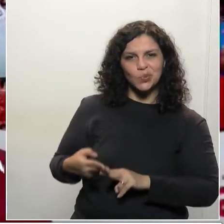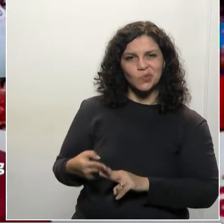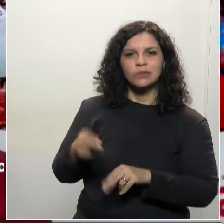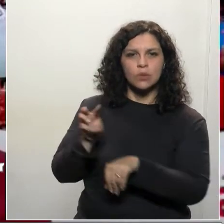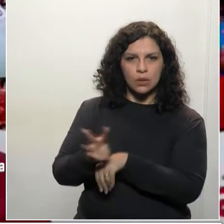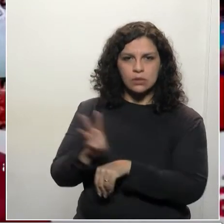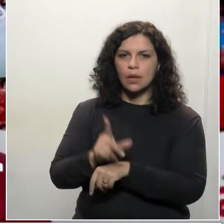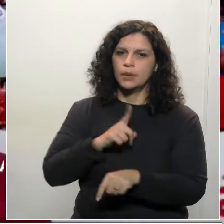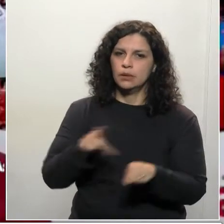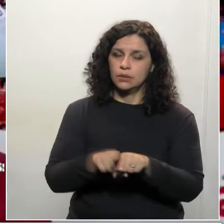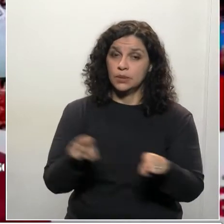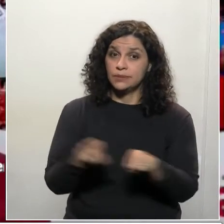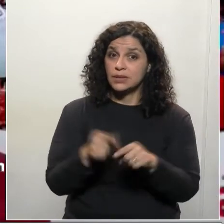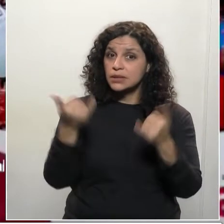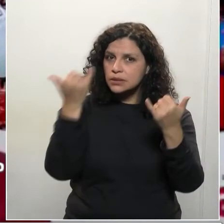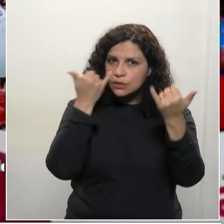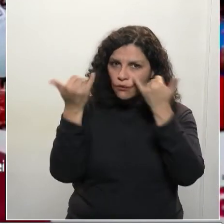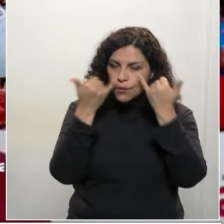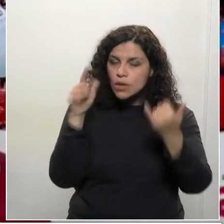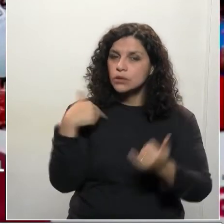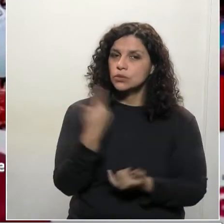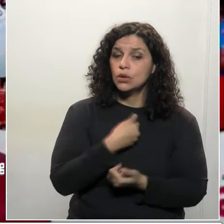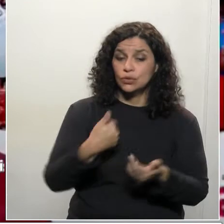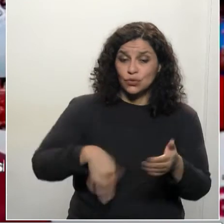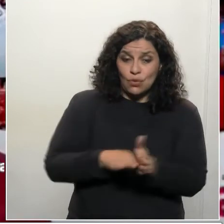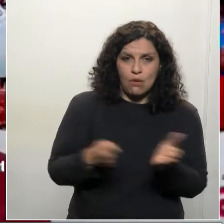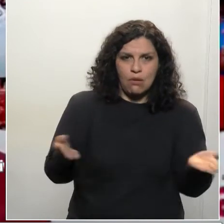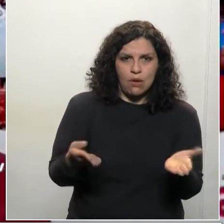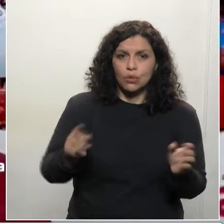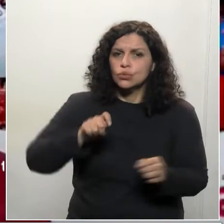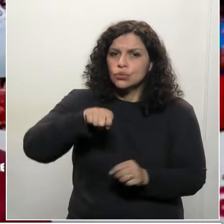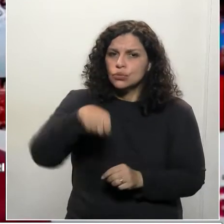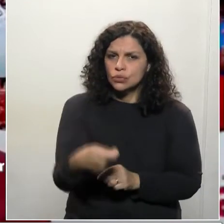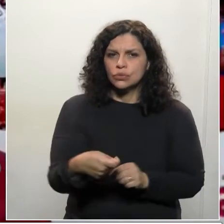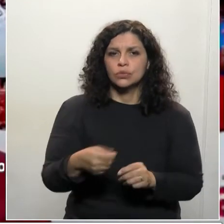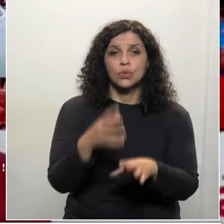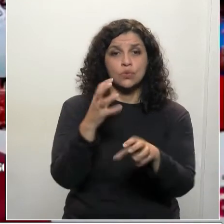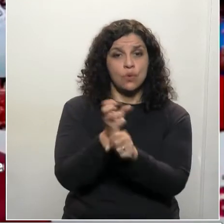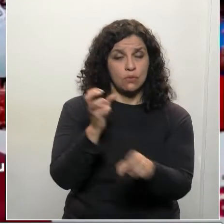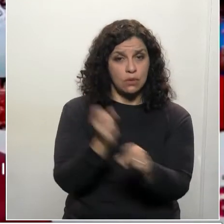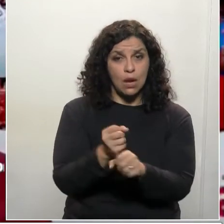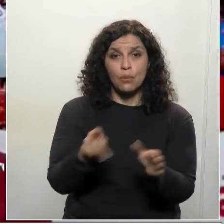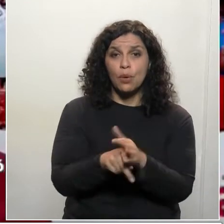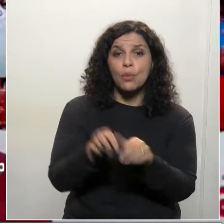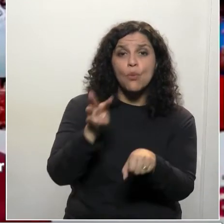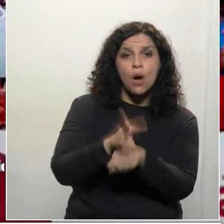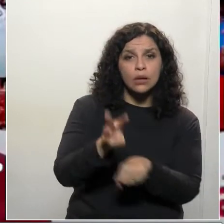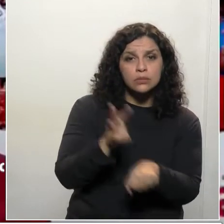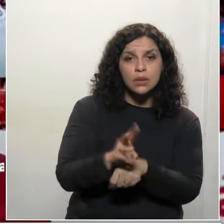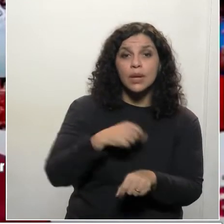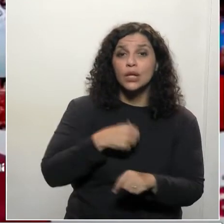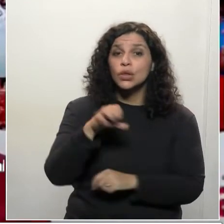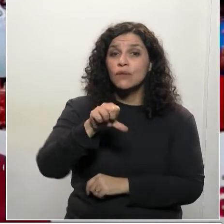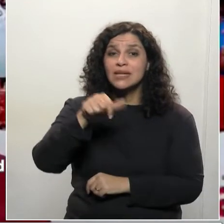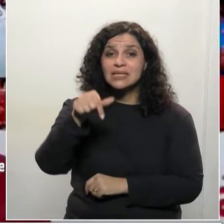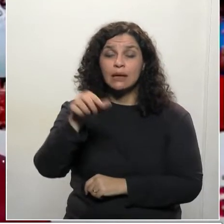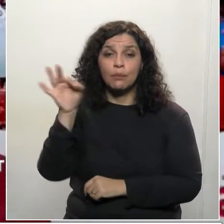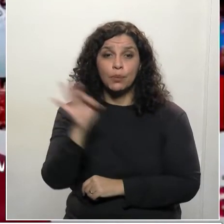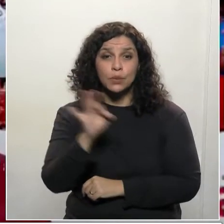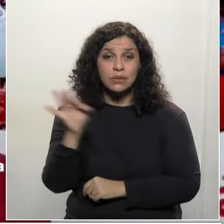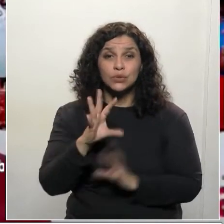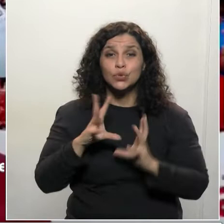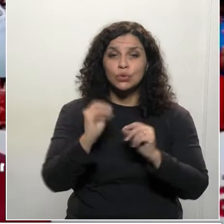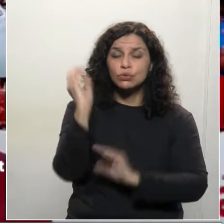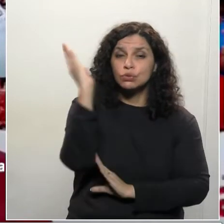e os dados que nós temos, senhor presidente, com relação ao WhatsApp é que 97%